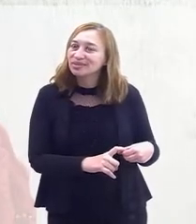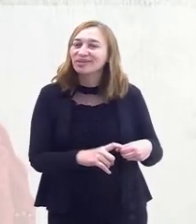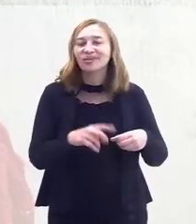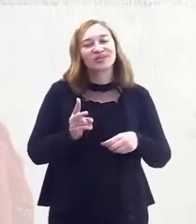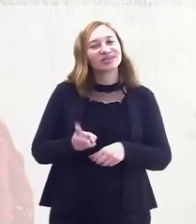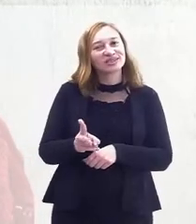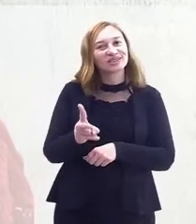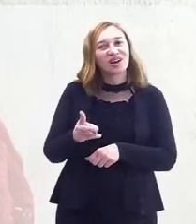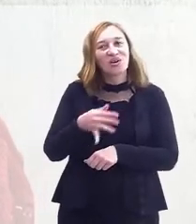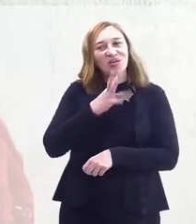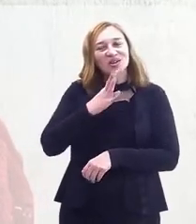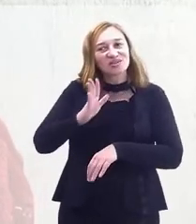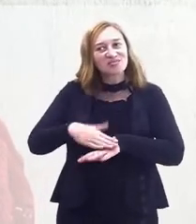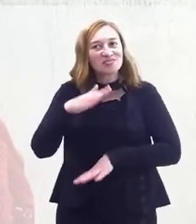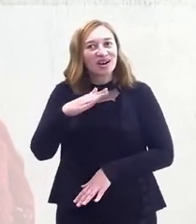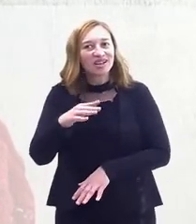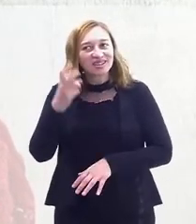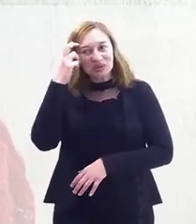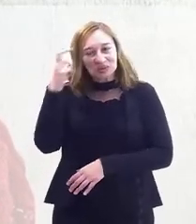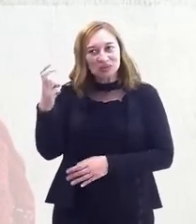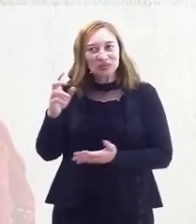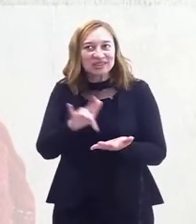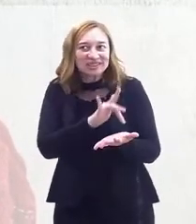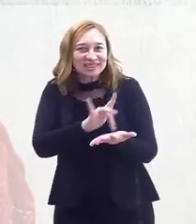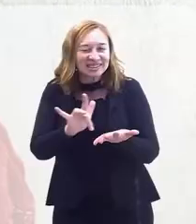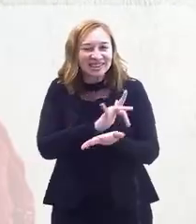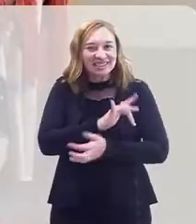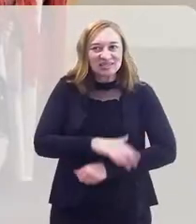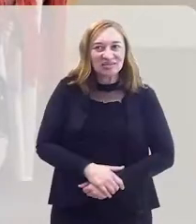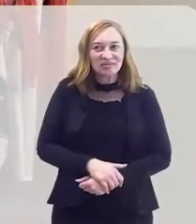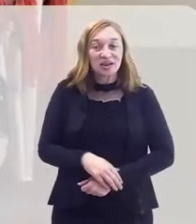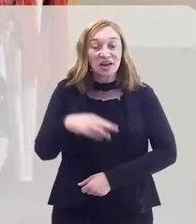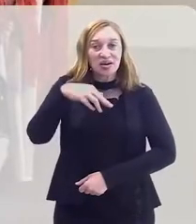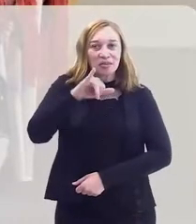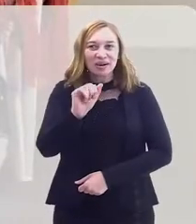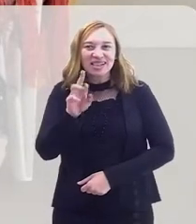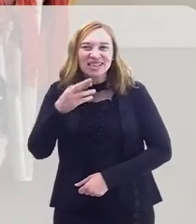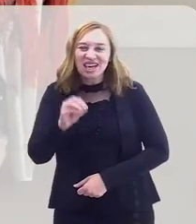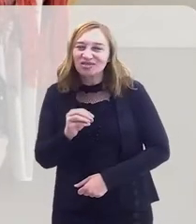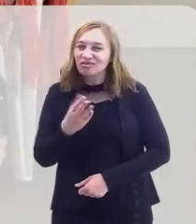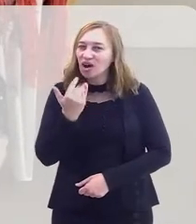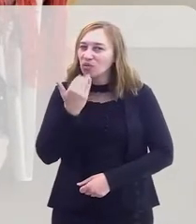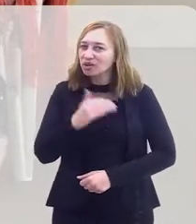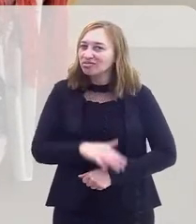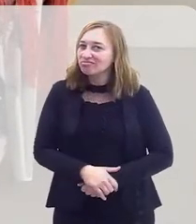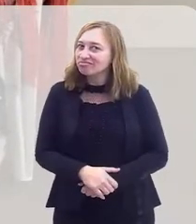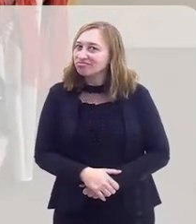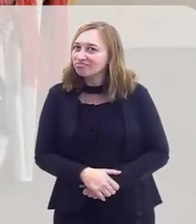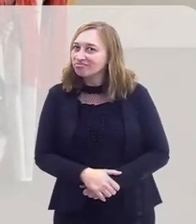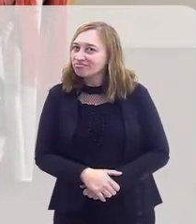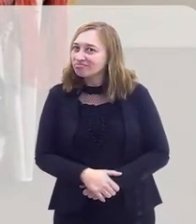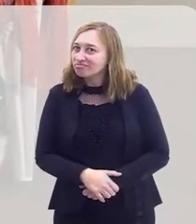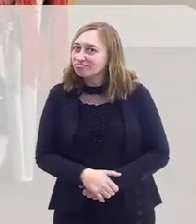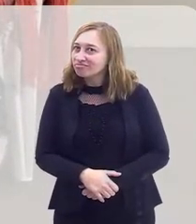Voltamos para continuar conhecendo um pouco mais dessa cultura cigana. Marcelo, a comida.